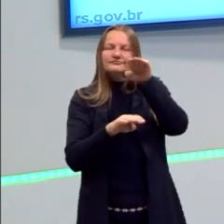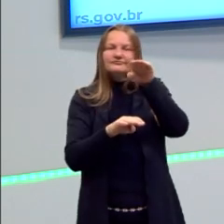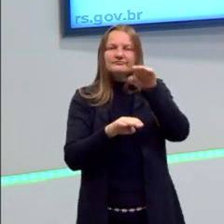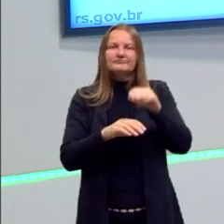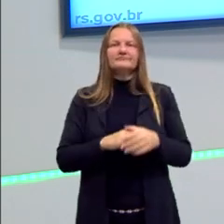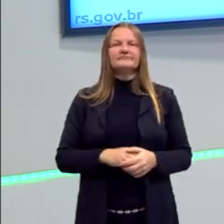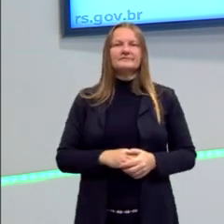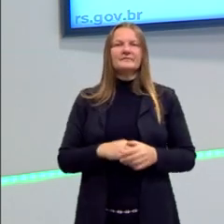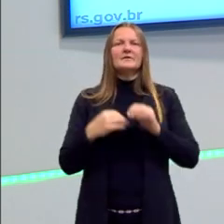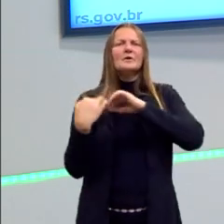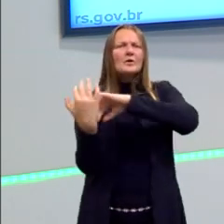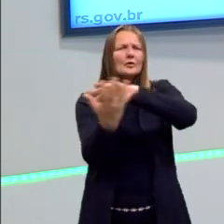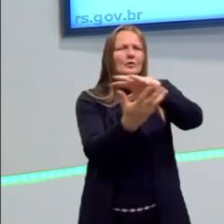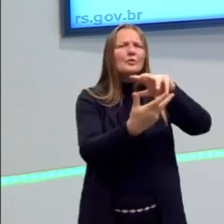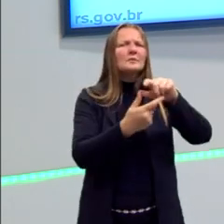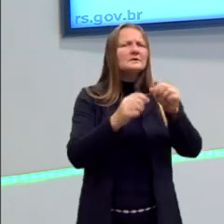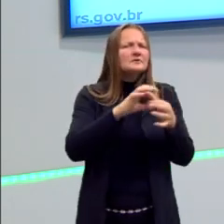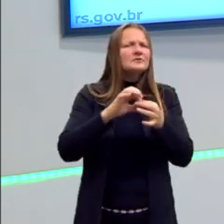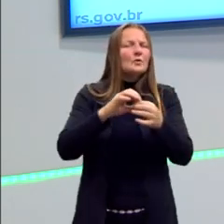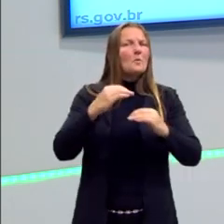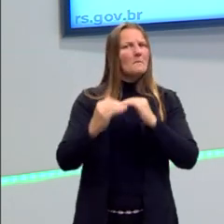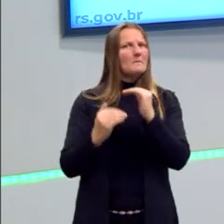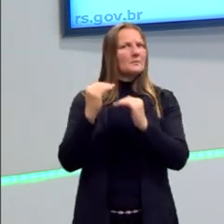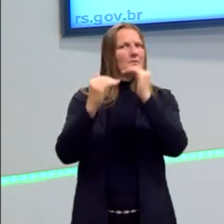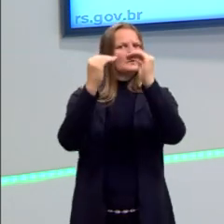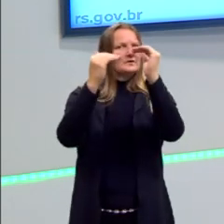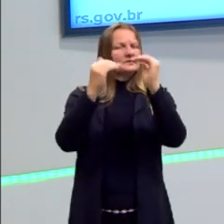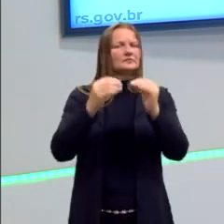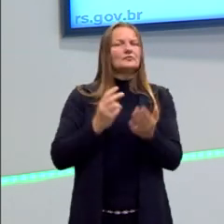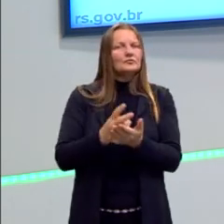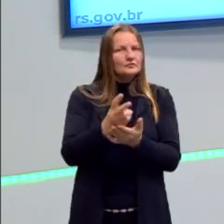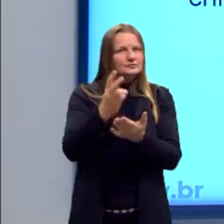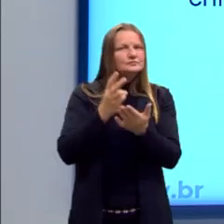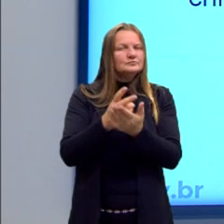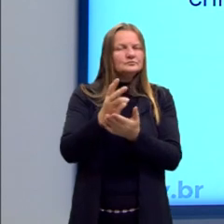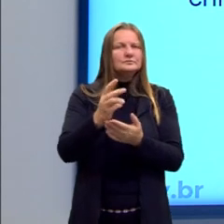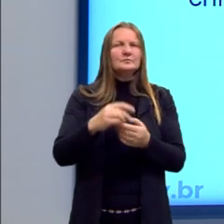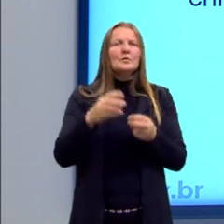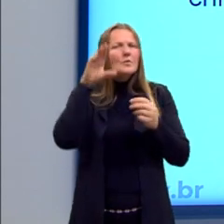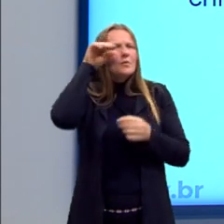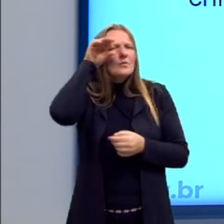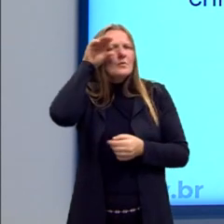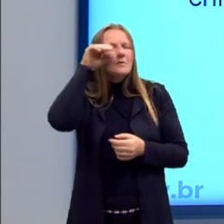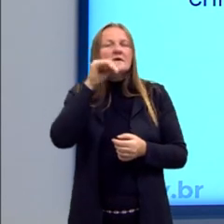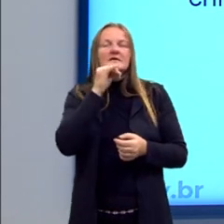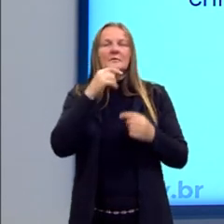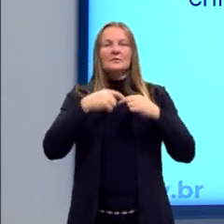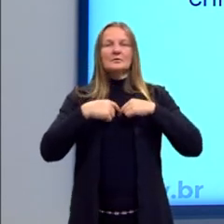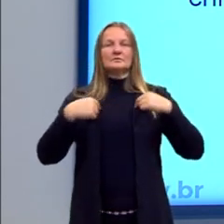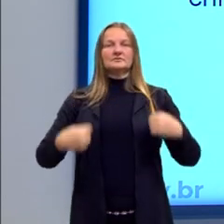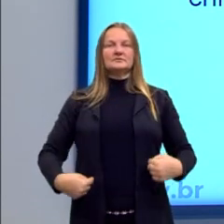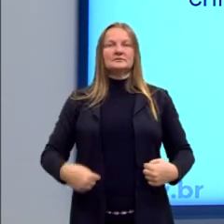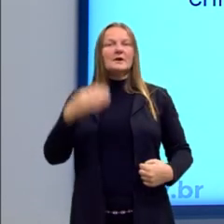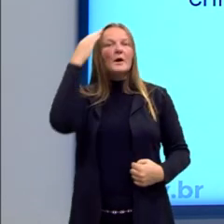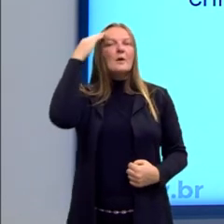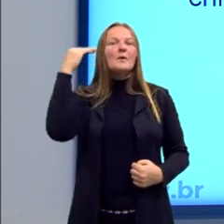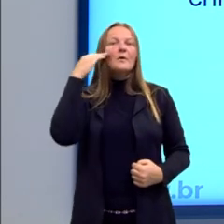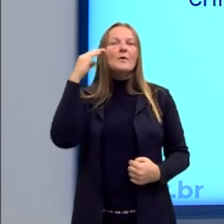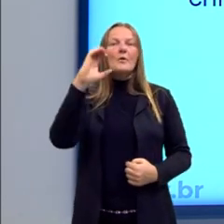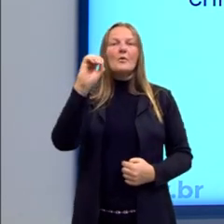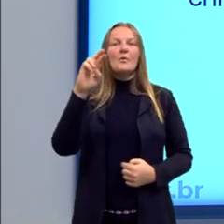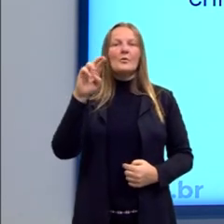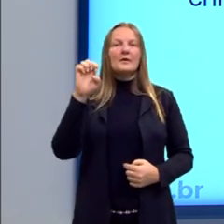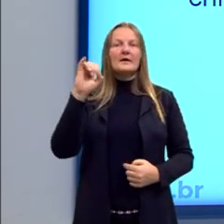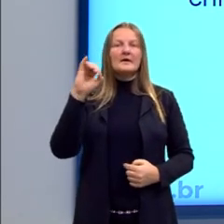E a globalização é um processo, né? Ela é um processo que continua andando. Se nós observarmos, por exemplo, a China e a Coreia foram